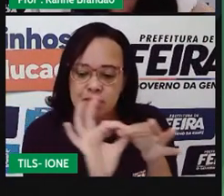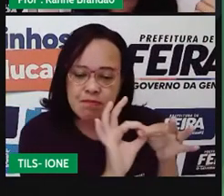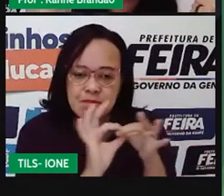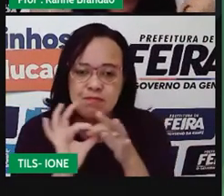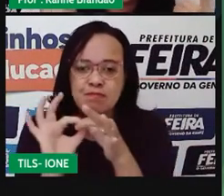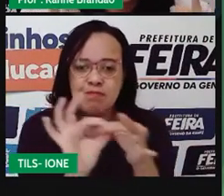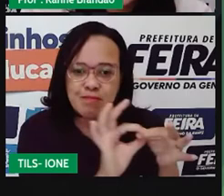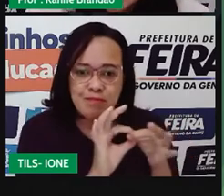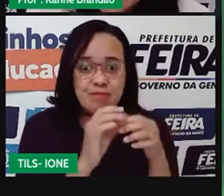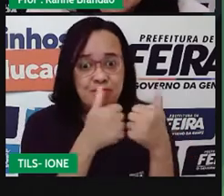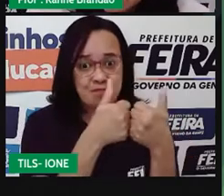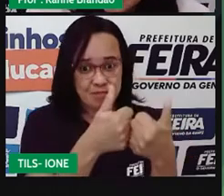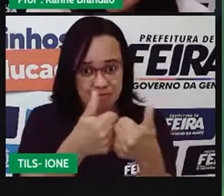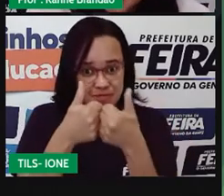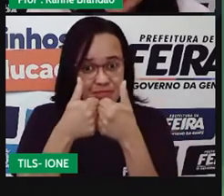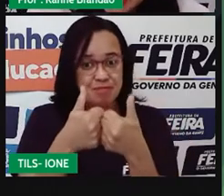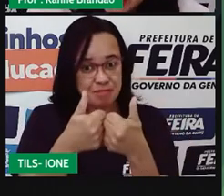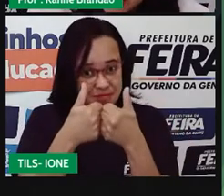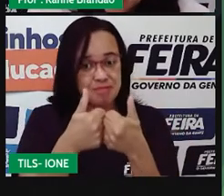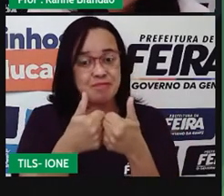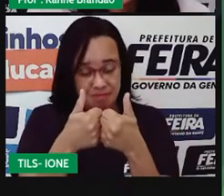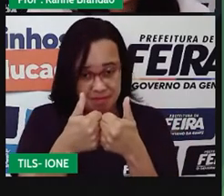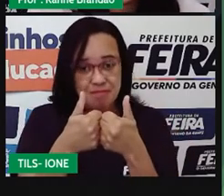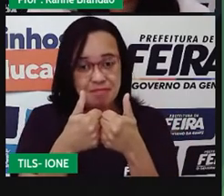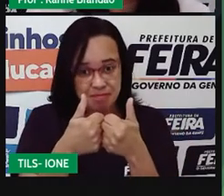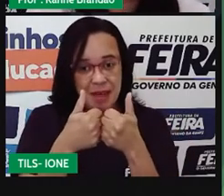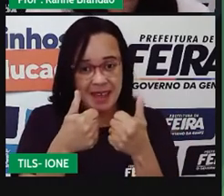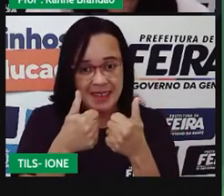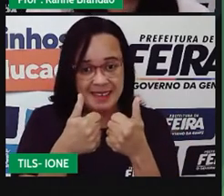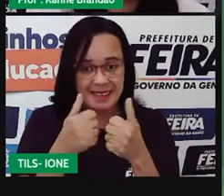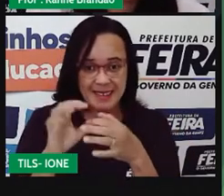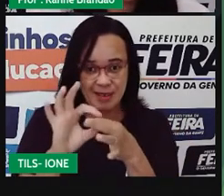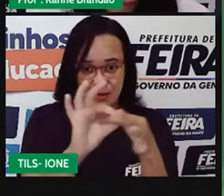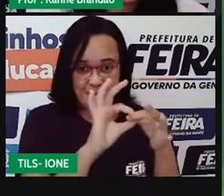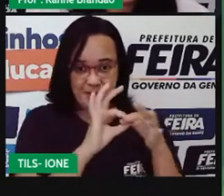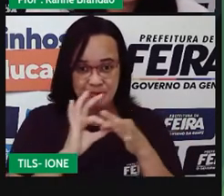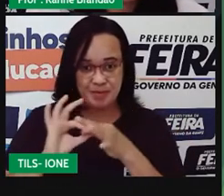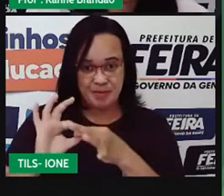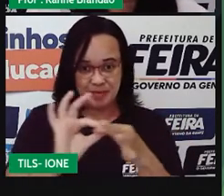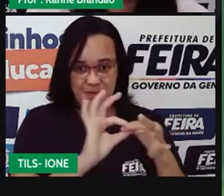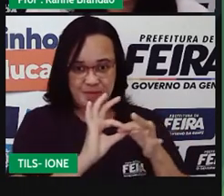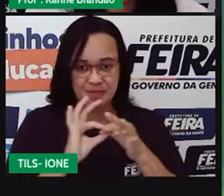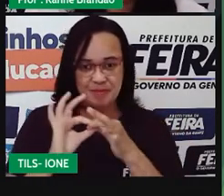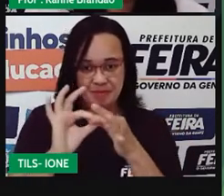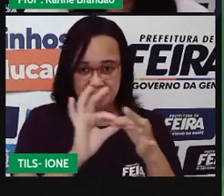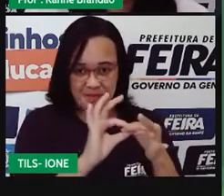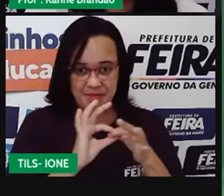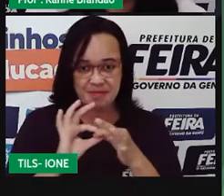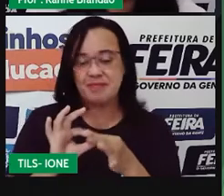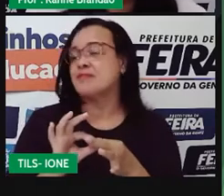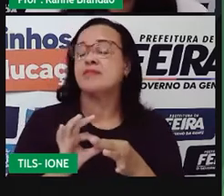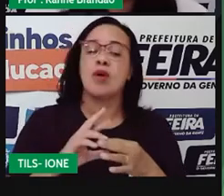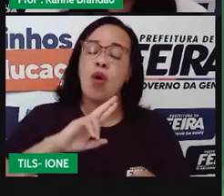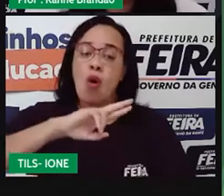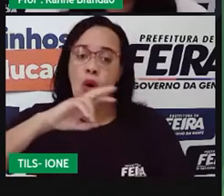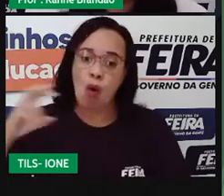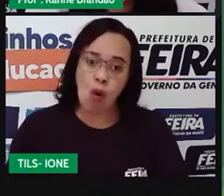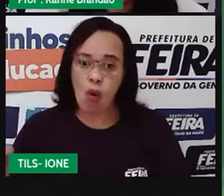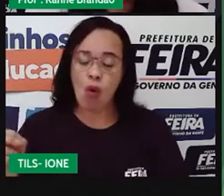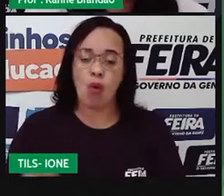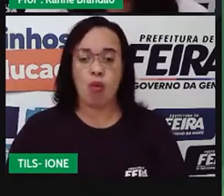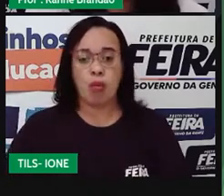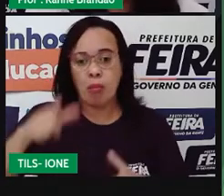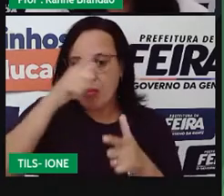indivíduos, eles estão se beneficiando, né? Ou, às vezes, eles apenas não vão sofrer dano nenhum.